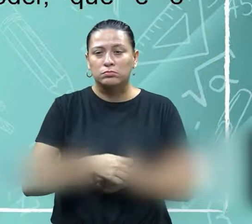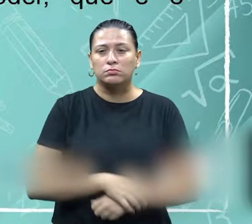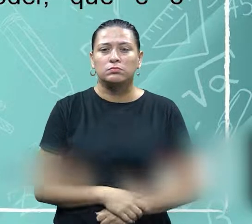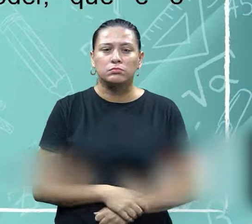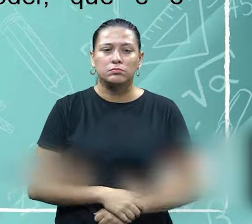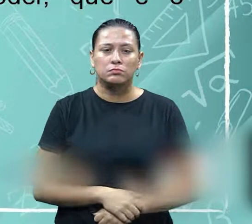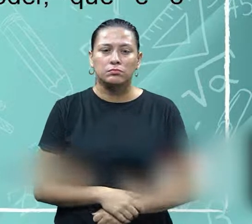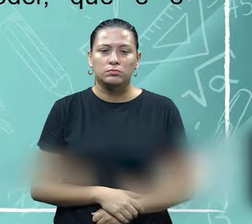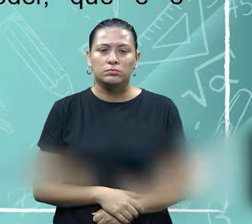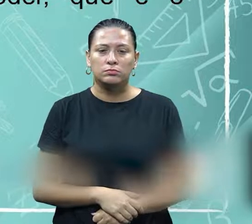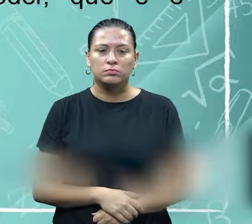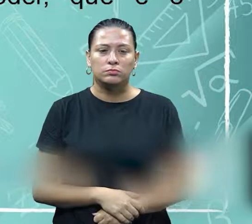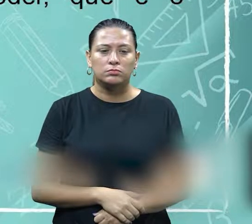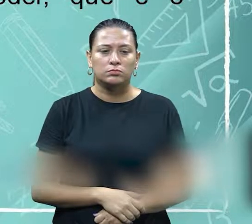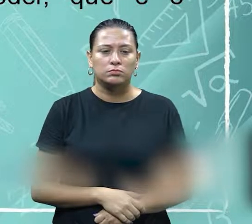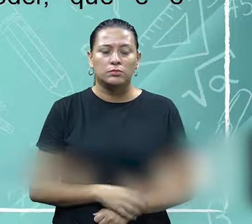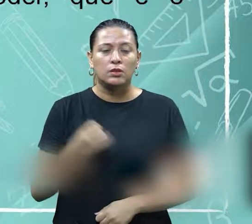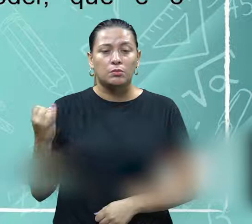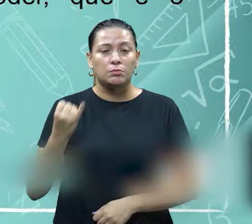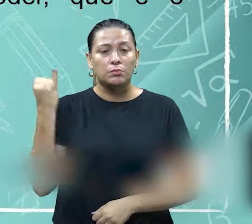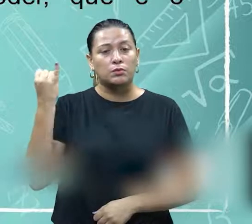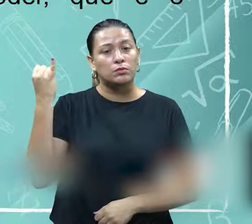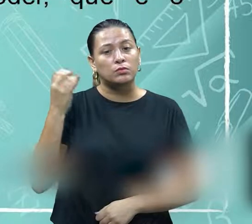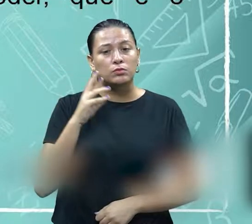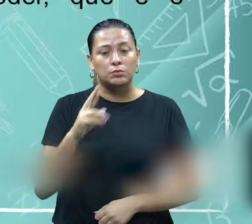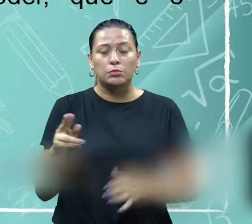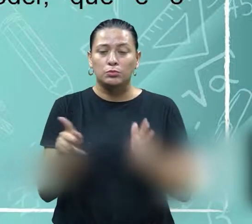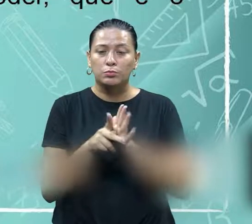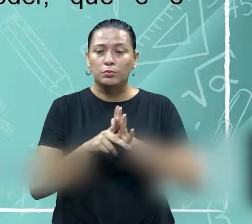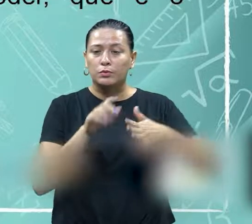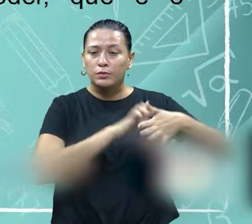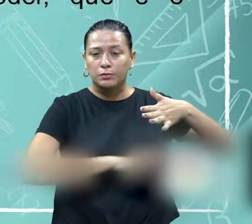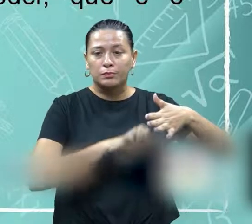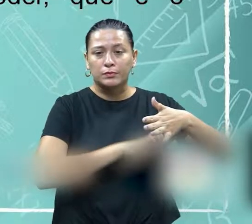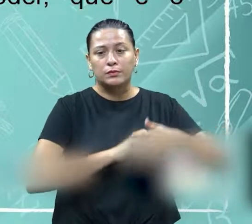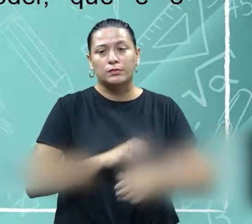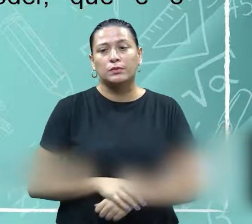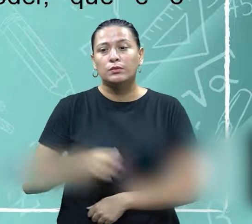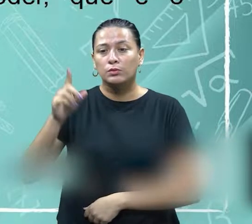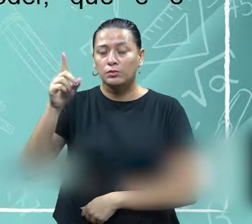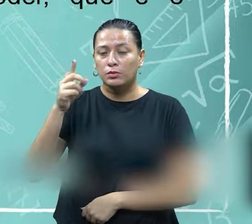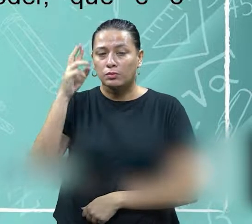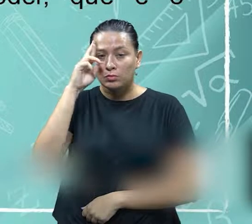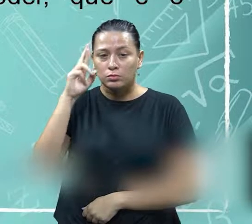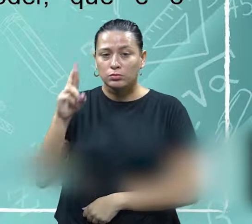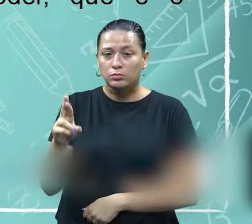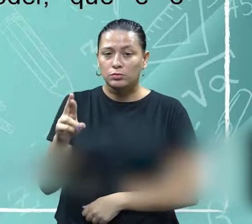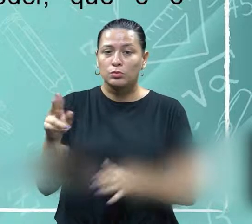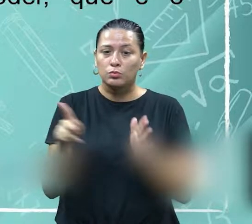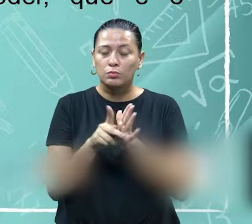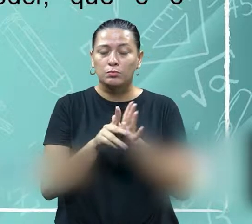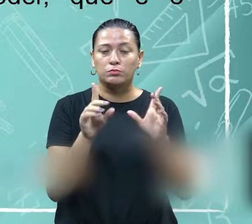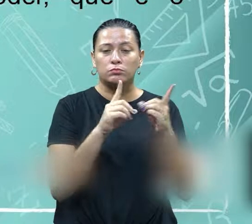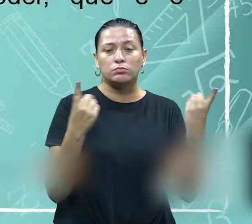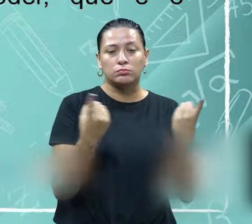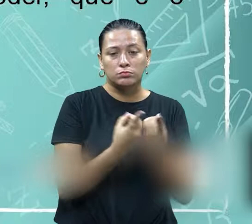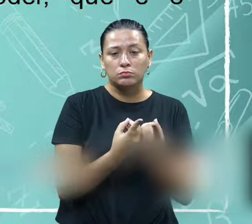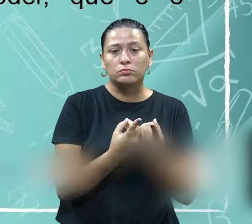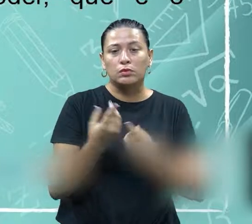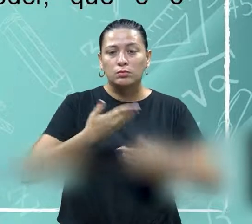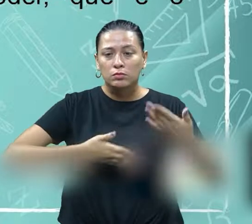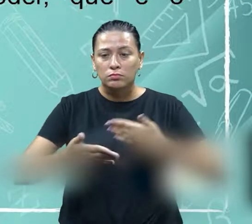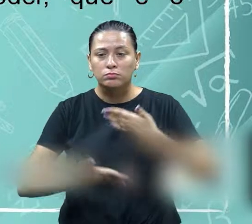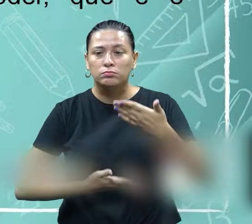que ele vai envolver é uma importante decisão da organização em que seus diretores de departamento estão no